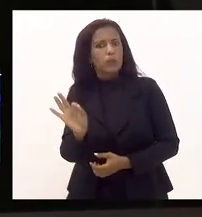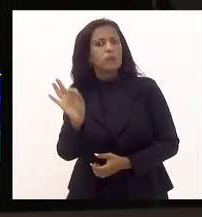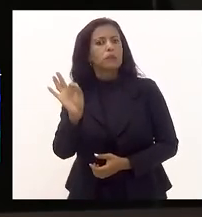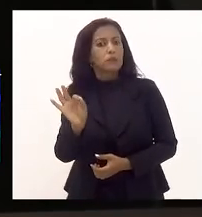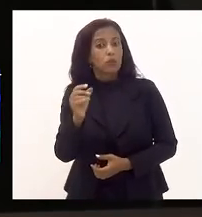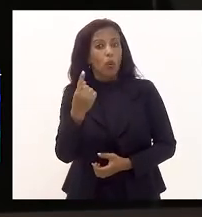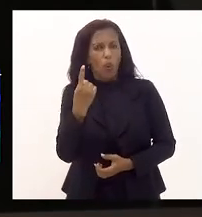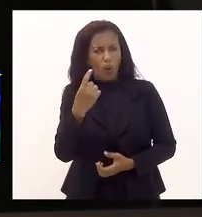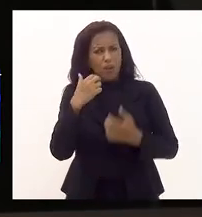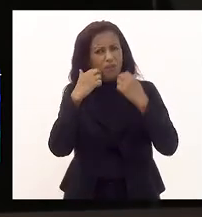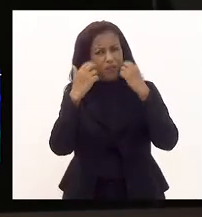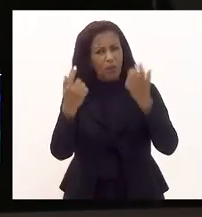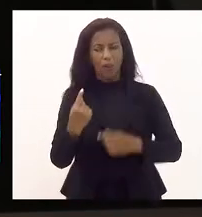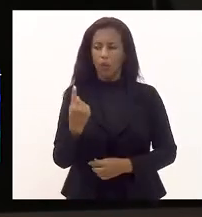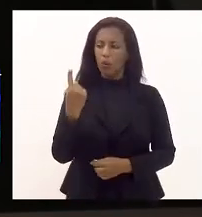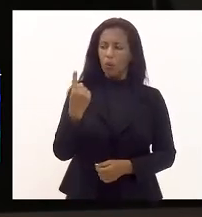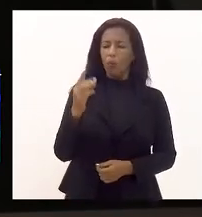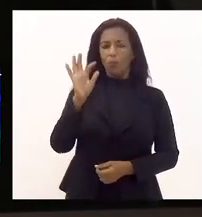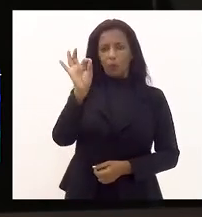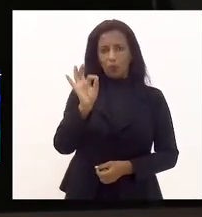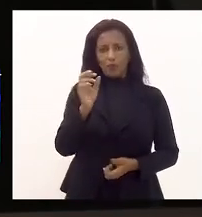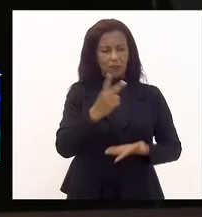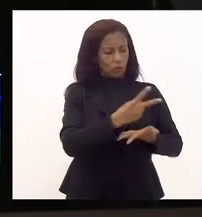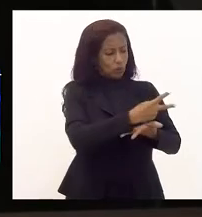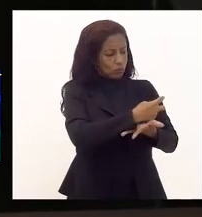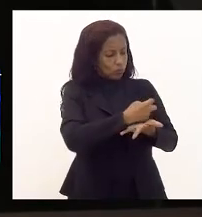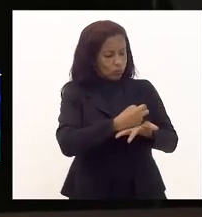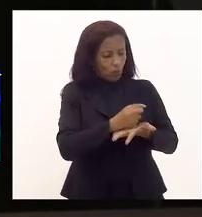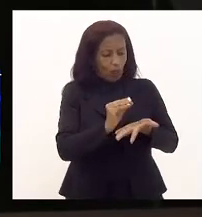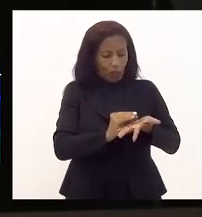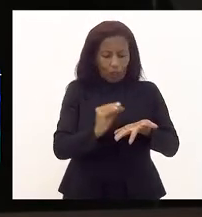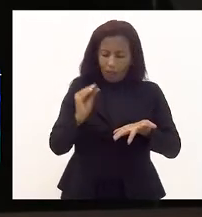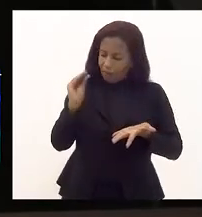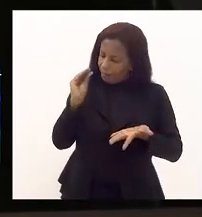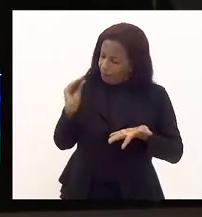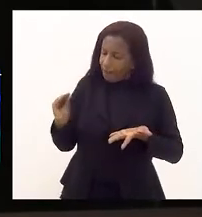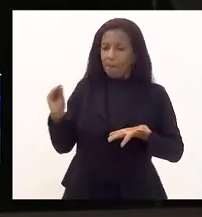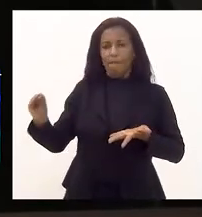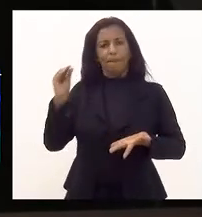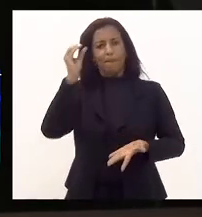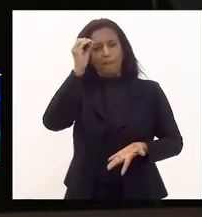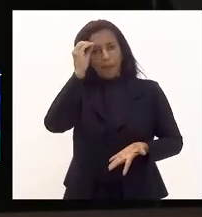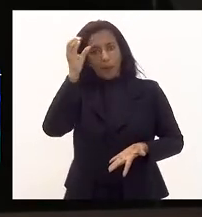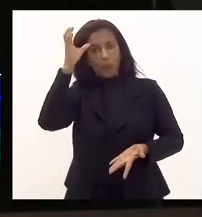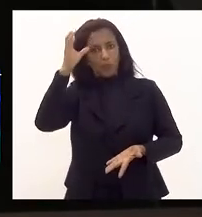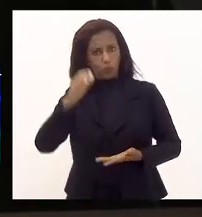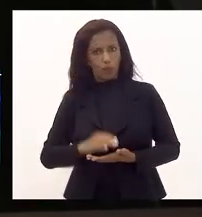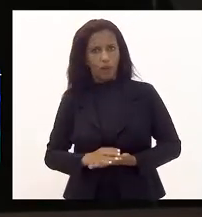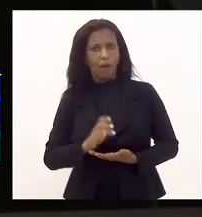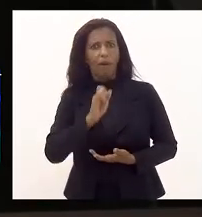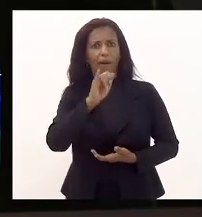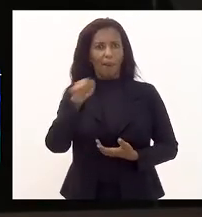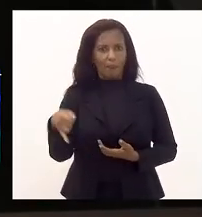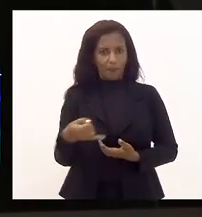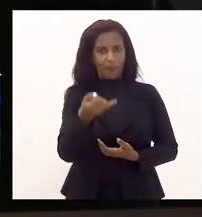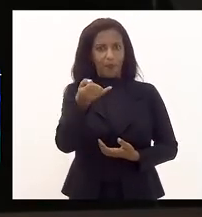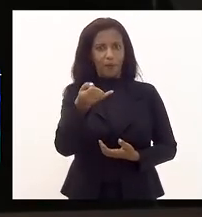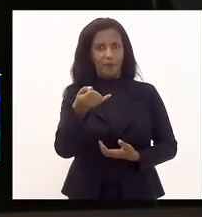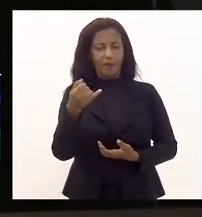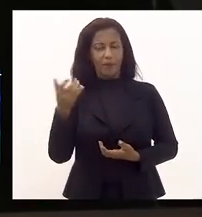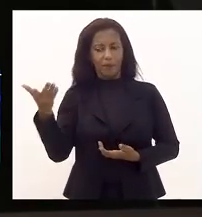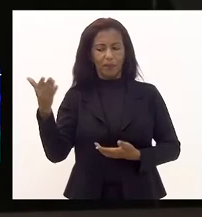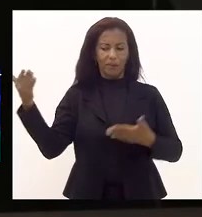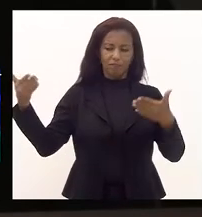olha que vergonha, 1% do orçamento para a cultura. aproveitávamos uma chegada, uma vinda dele aqui ao Rio,